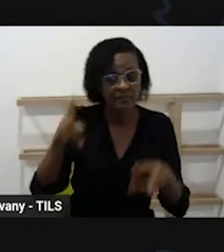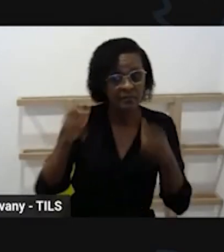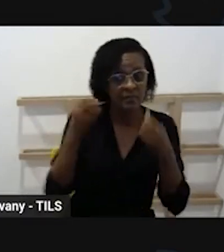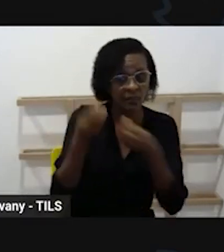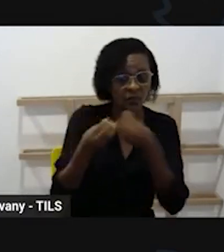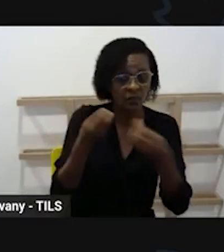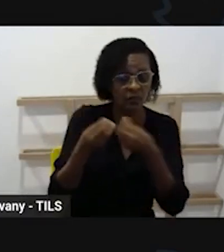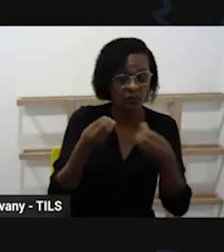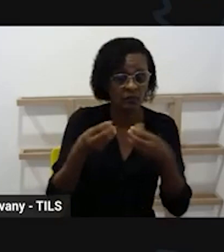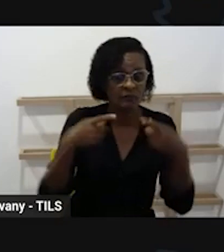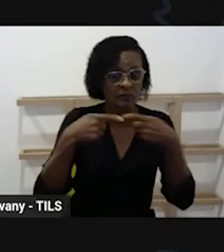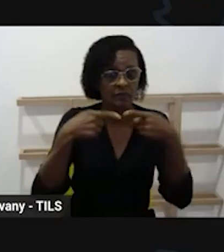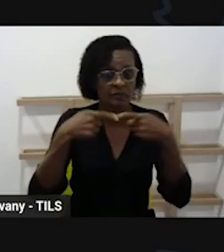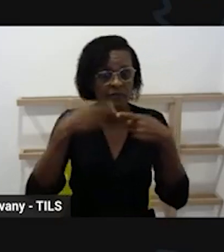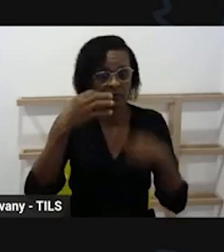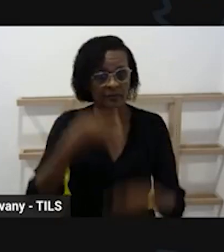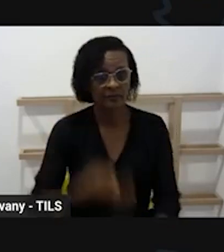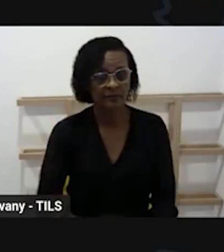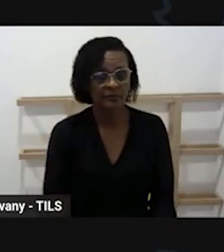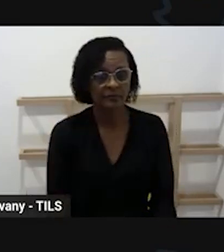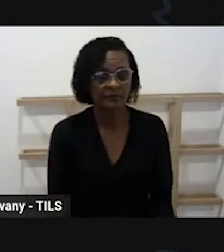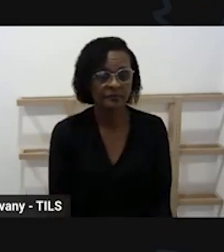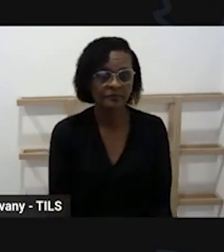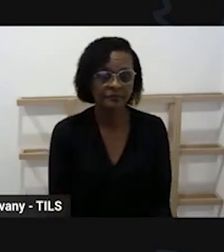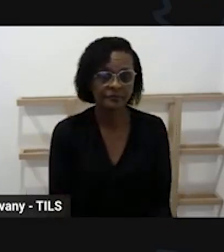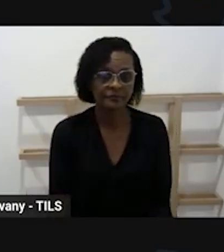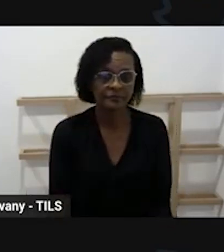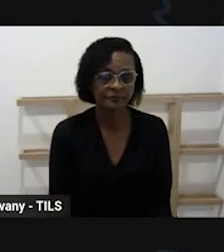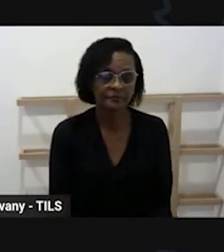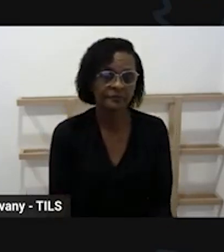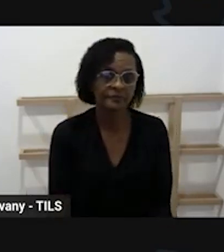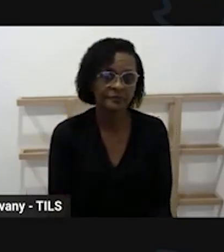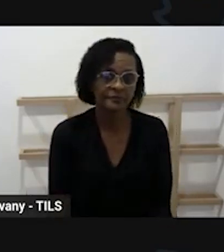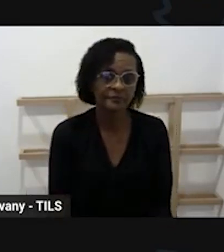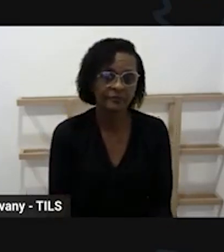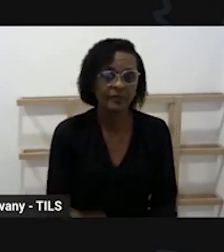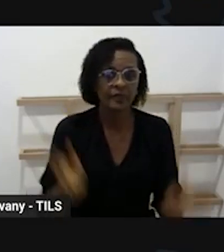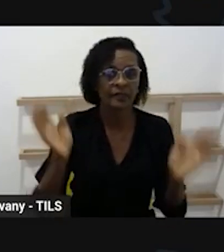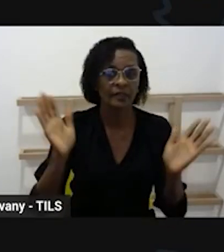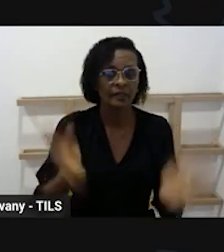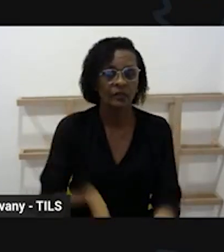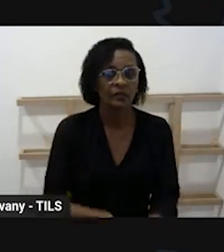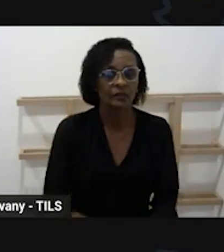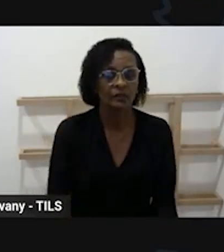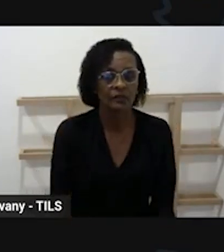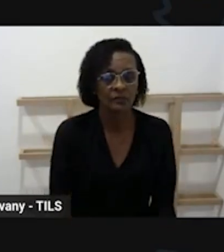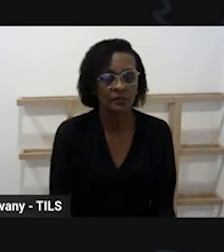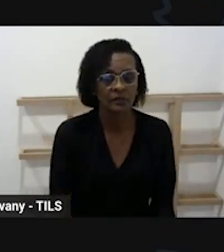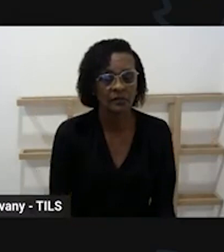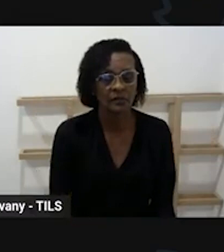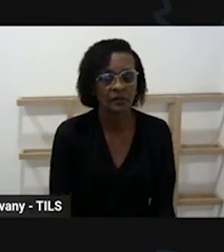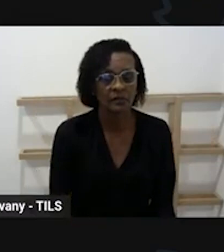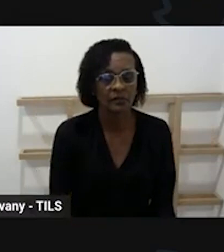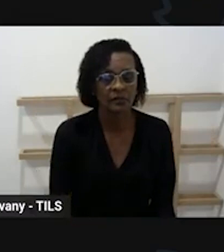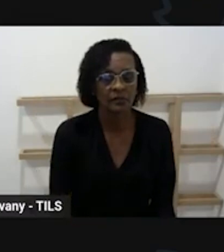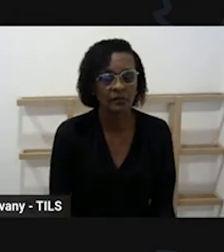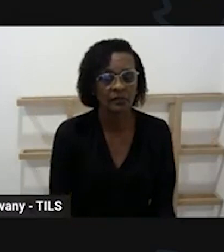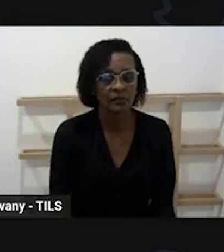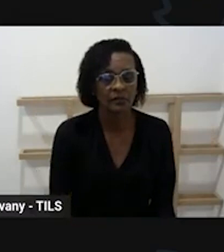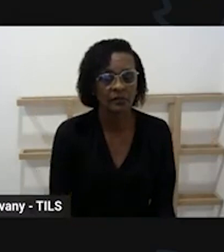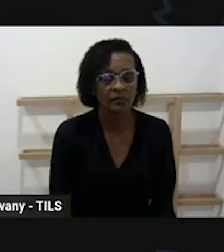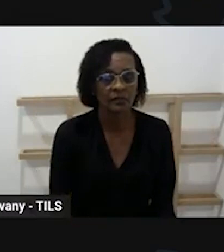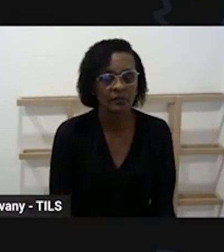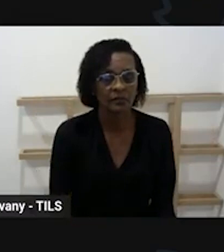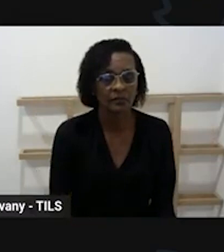tá bom então acho que eu vou voltar lá para os slides eu vi no chat também que a gente falou dos